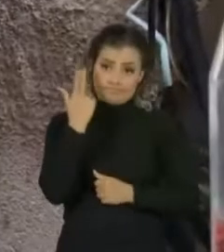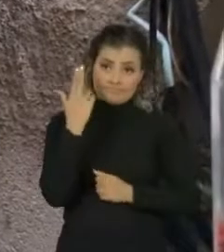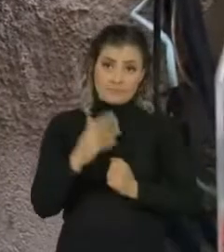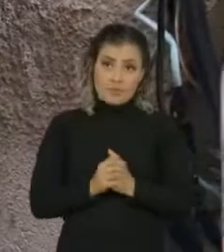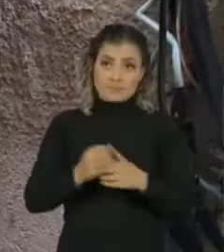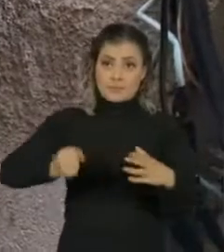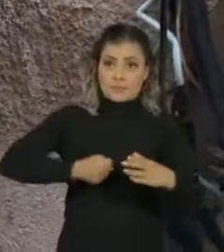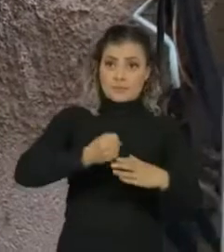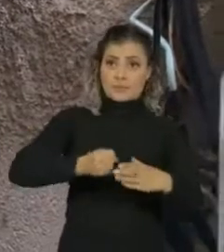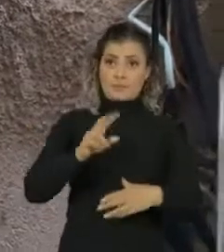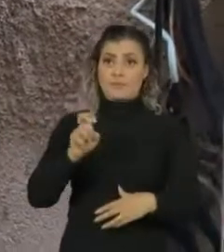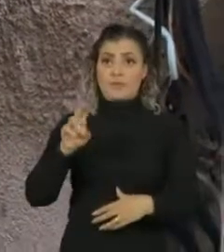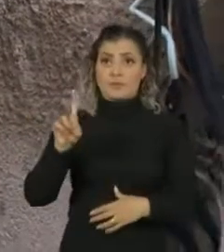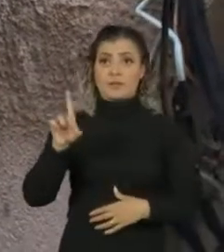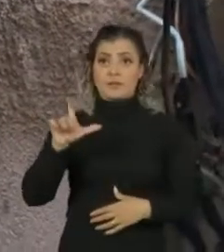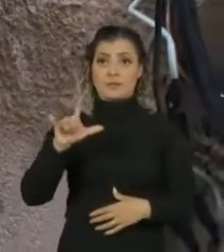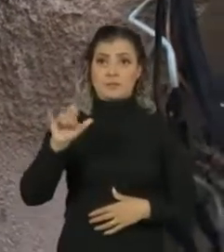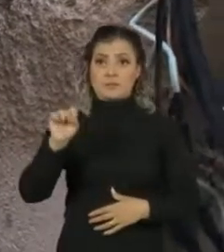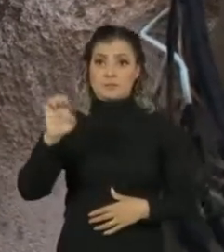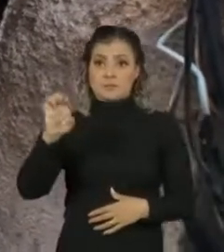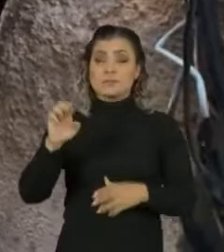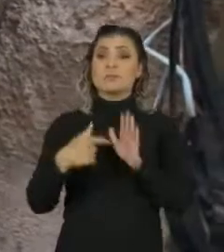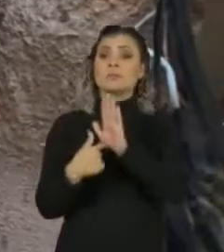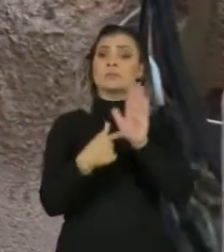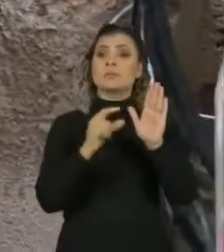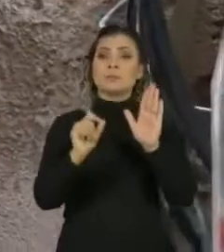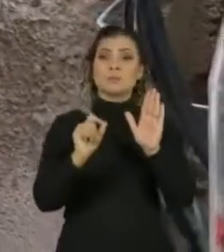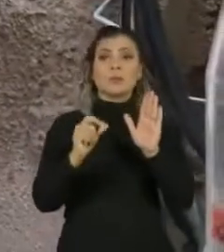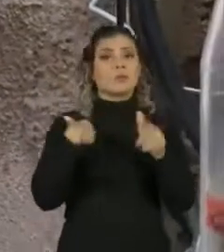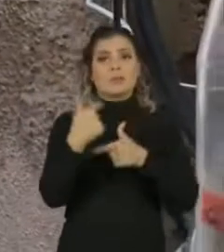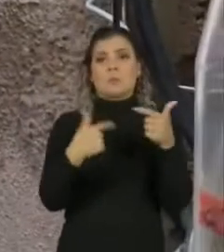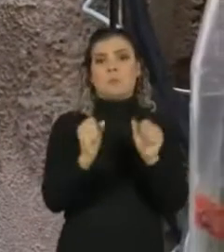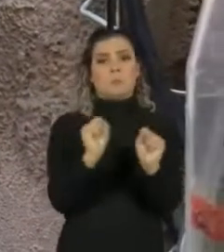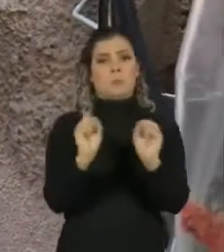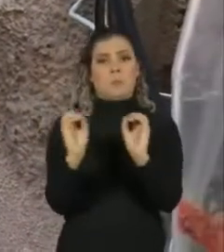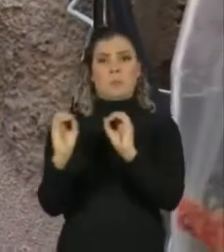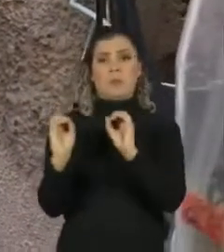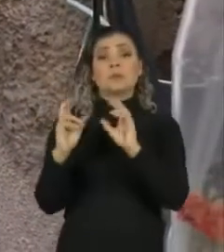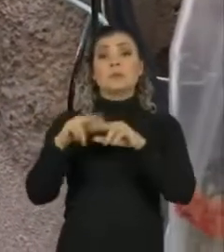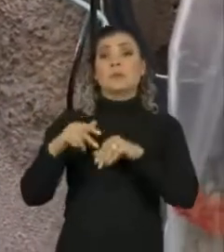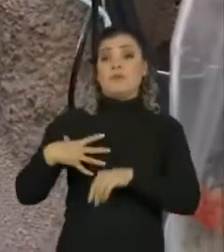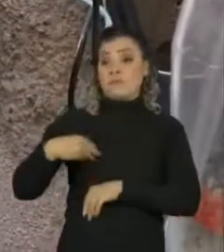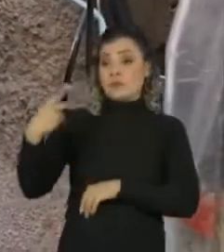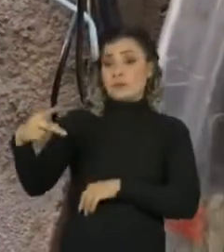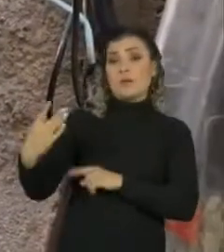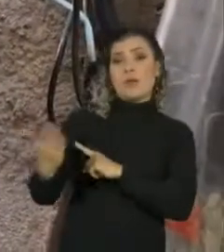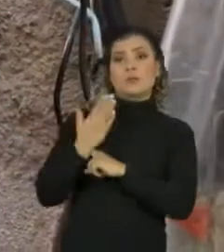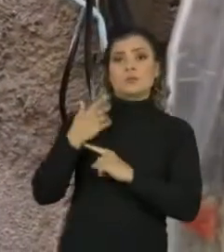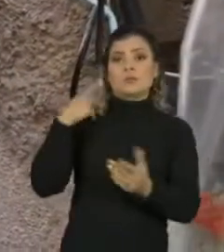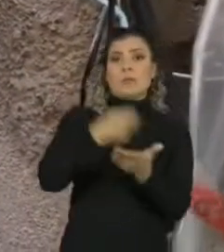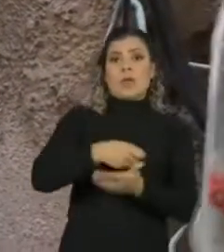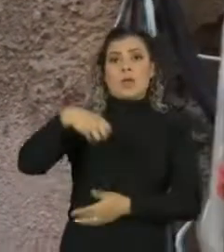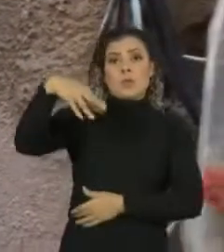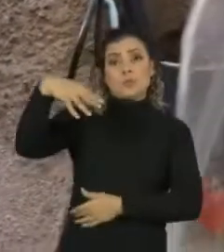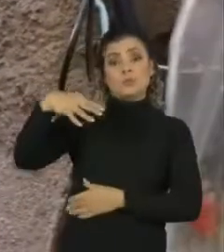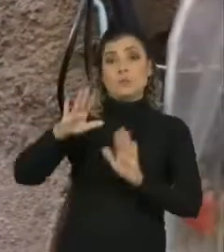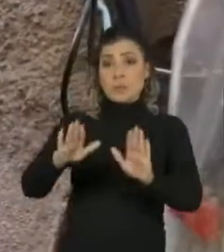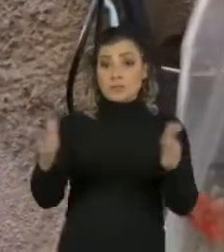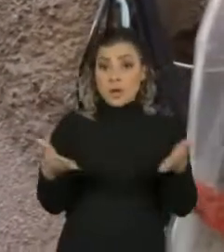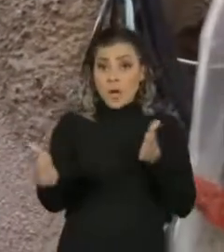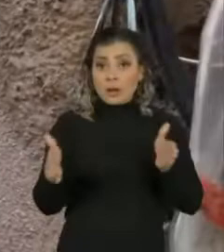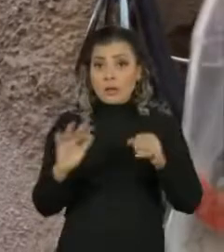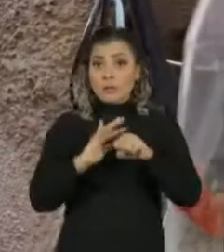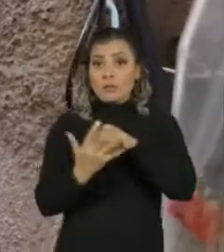A cozinheira Valdelize também não tem trabalhado por conta da pandemia. São as filhas que pagam a conta de luz dela, mas em